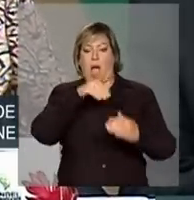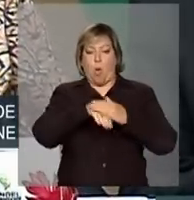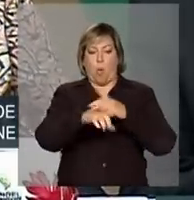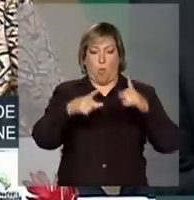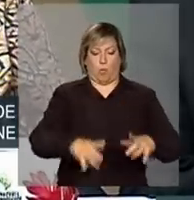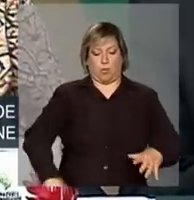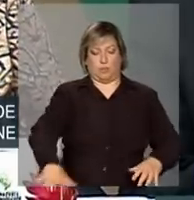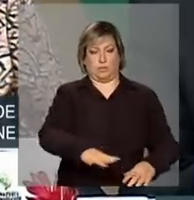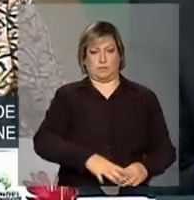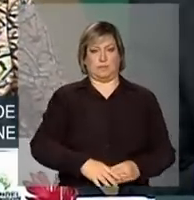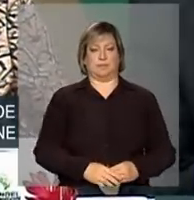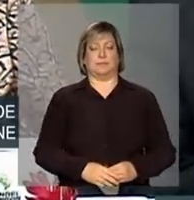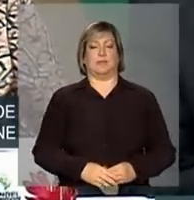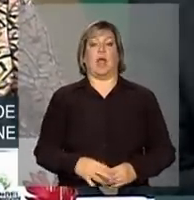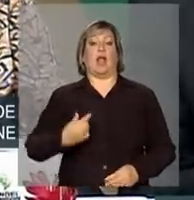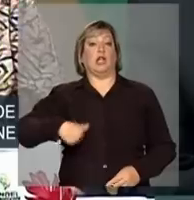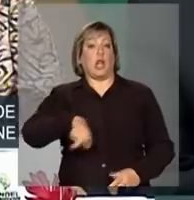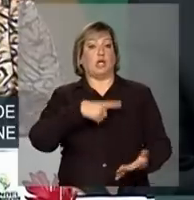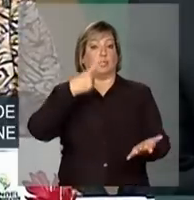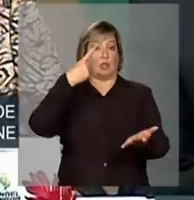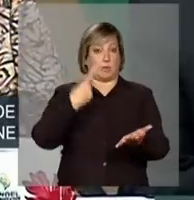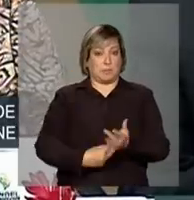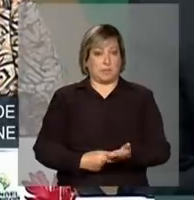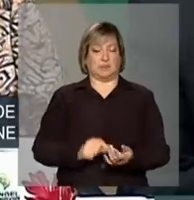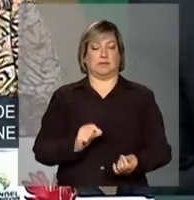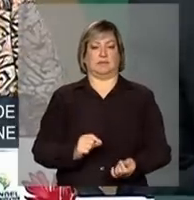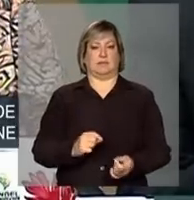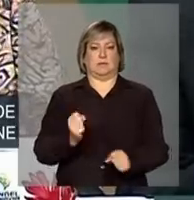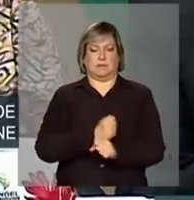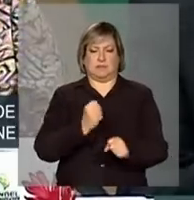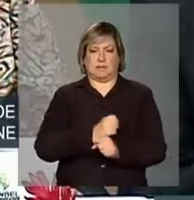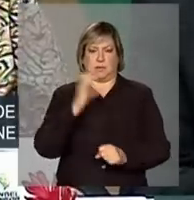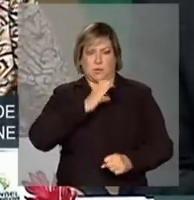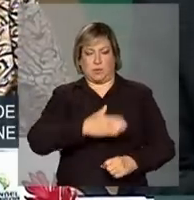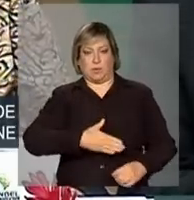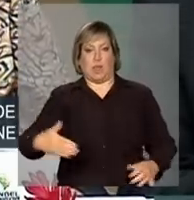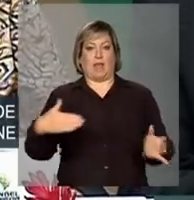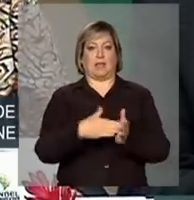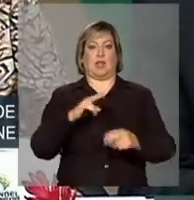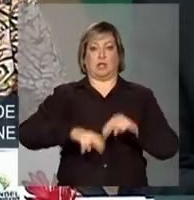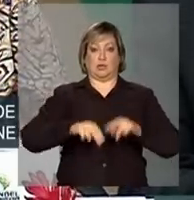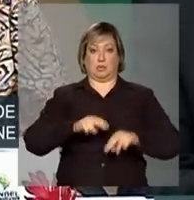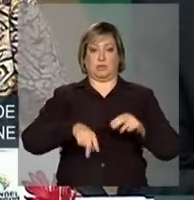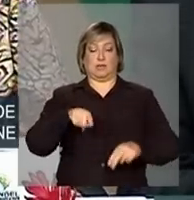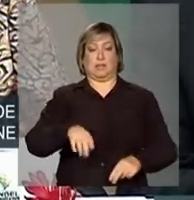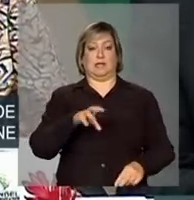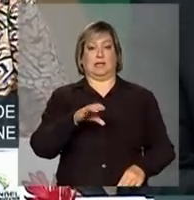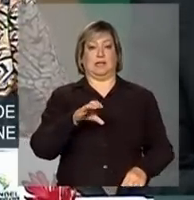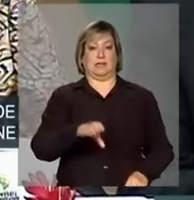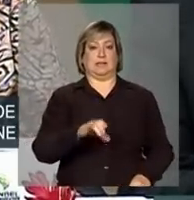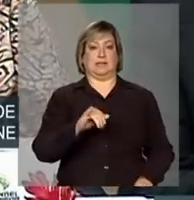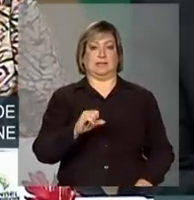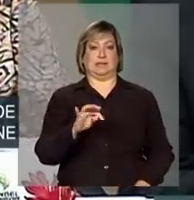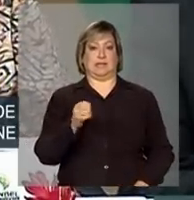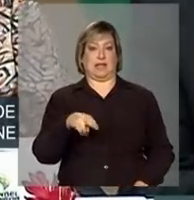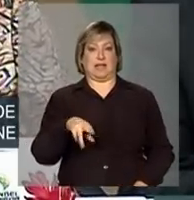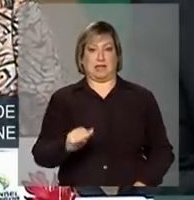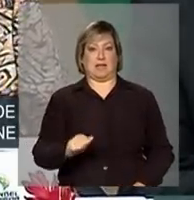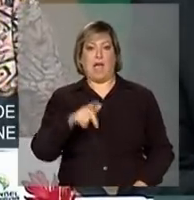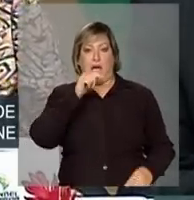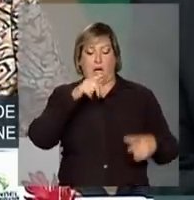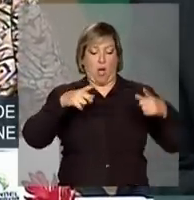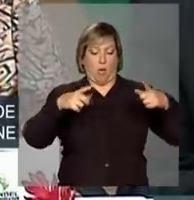compromisso, além de acelerar as cisternas até junho, nós vamos entregar até